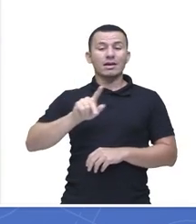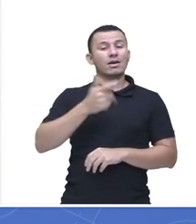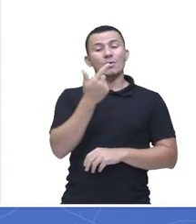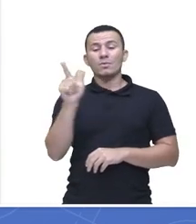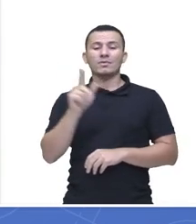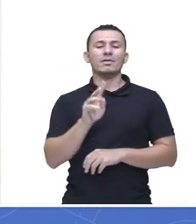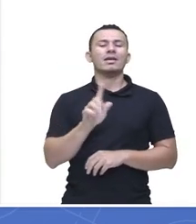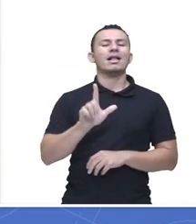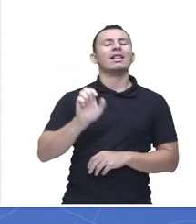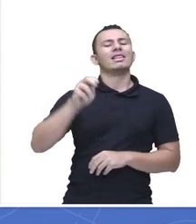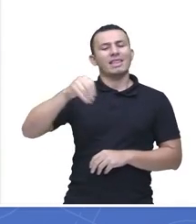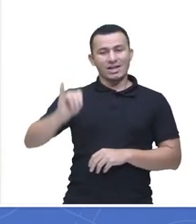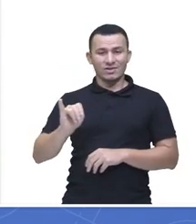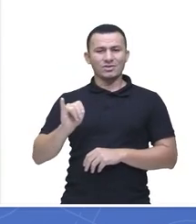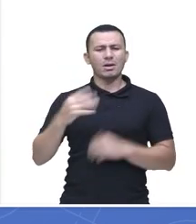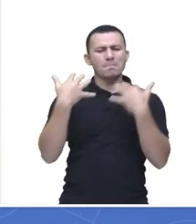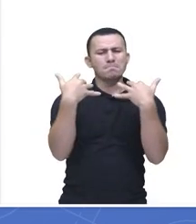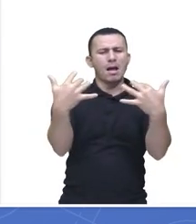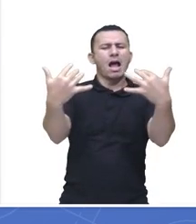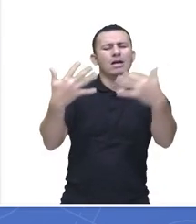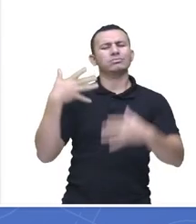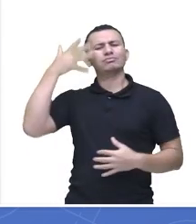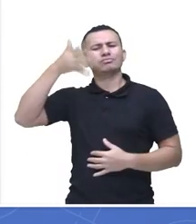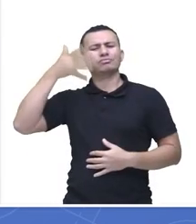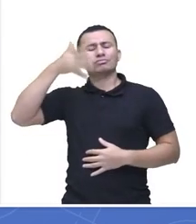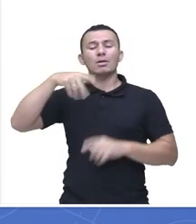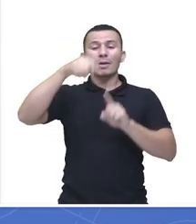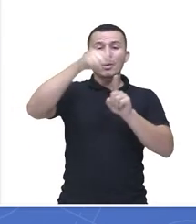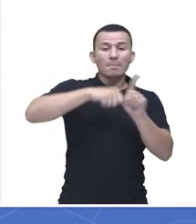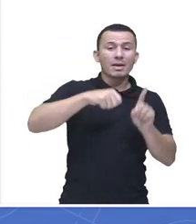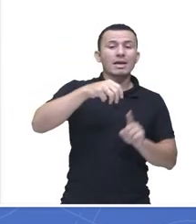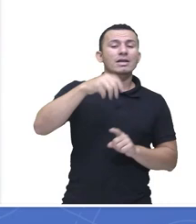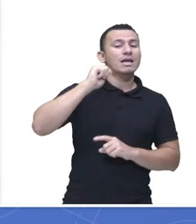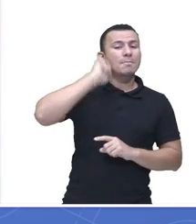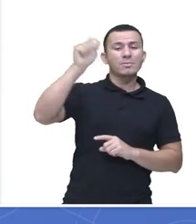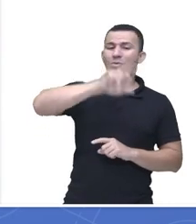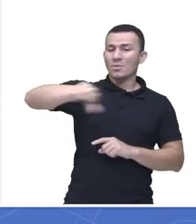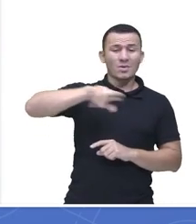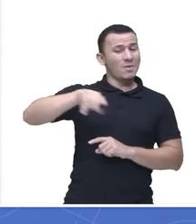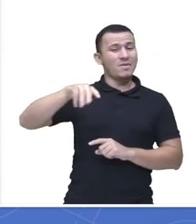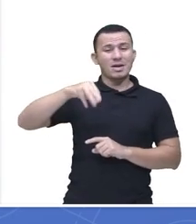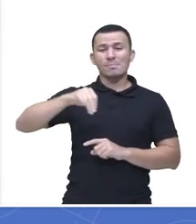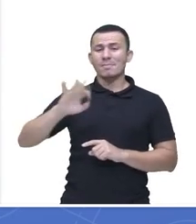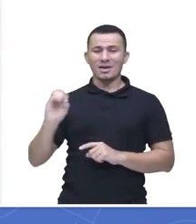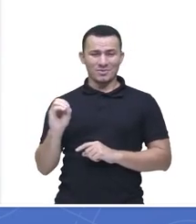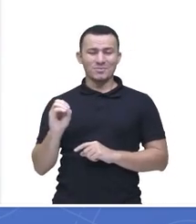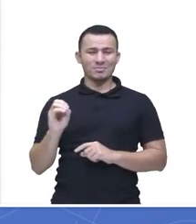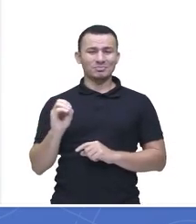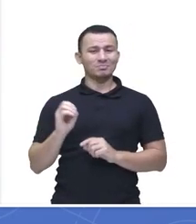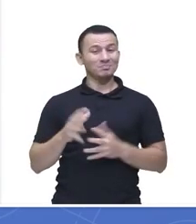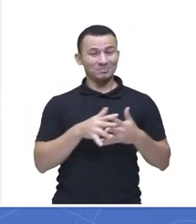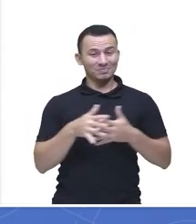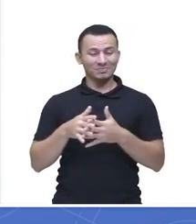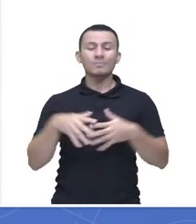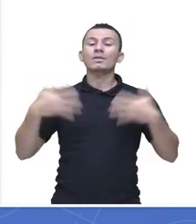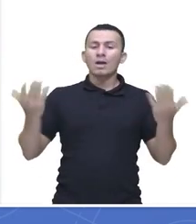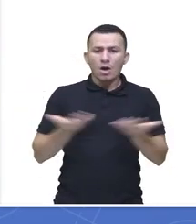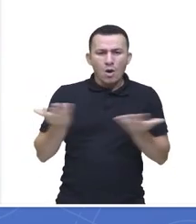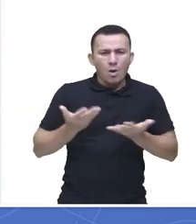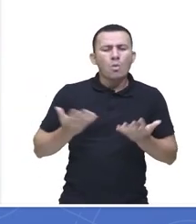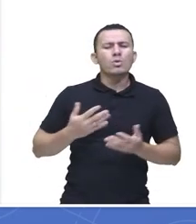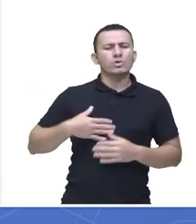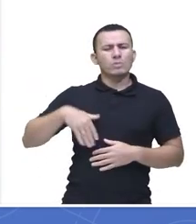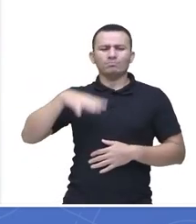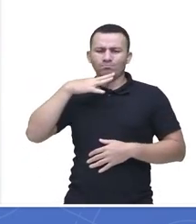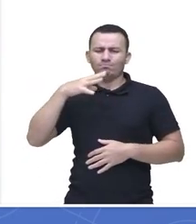na Praça Vermelha. Porém, gente, o discurso foi em abril e não em maio de 19. Hoje nós sabemos que Trotsky realmente